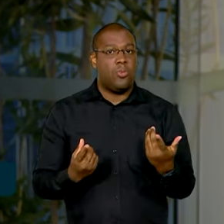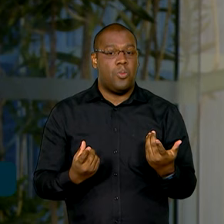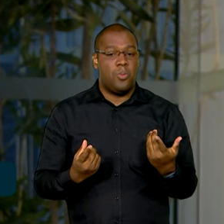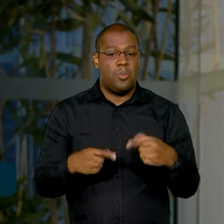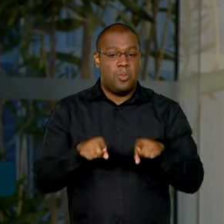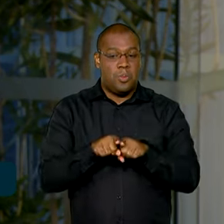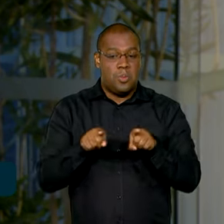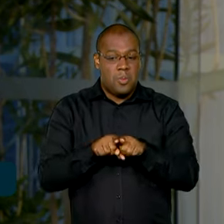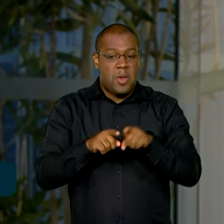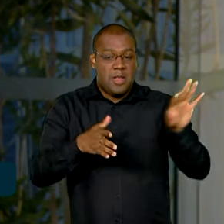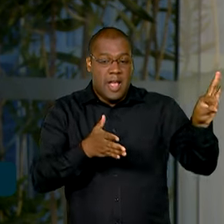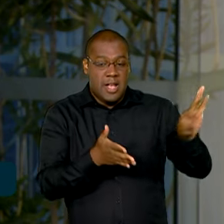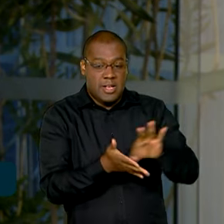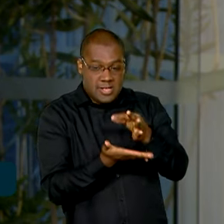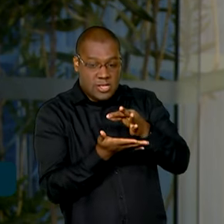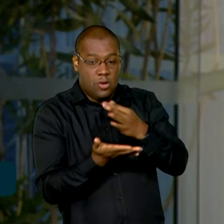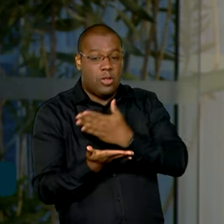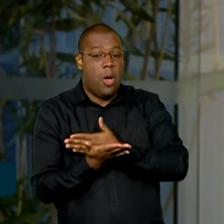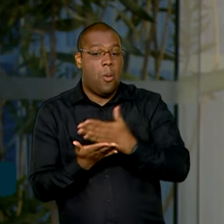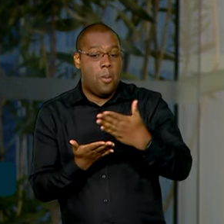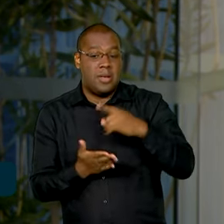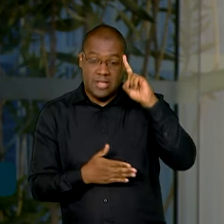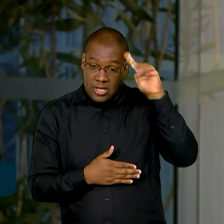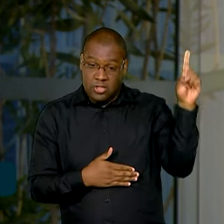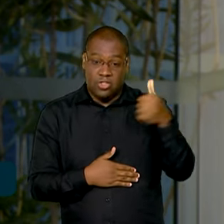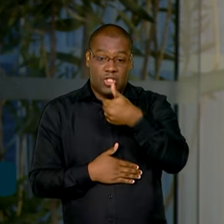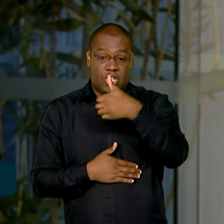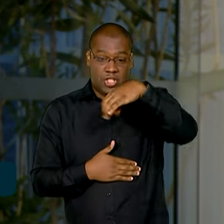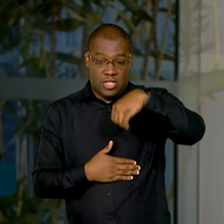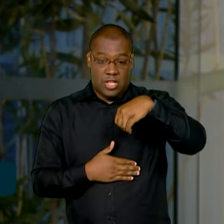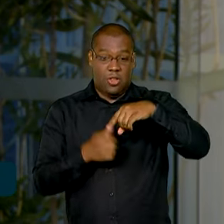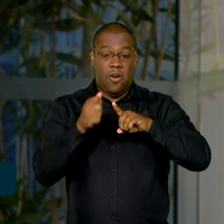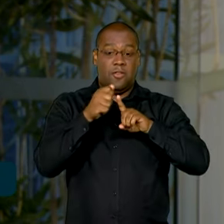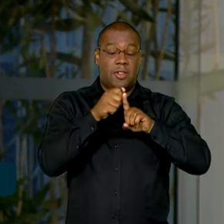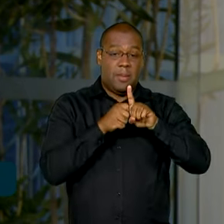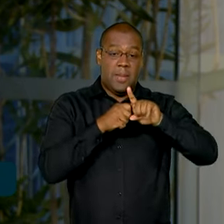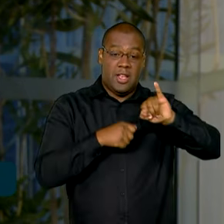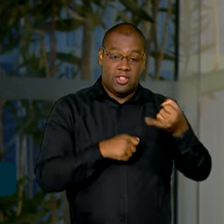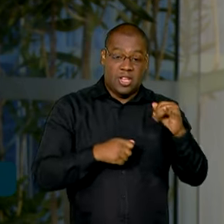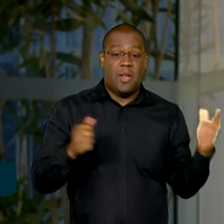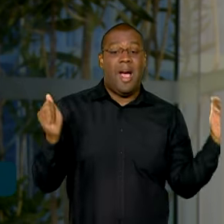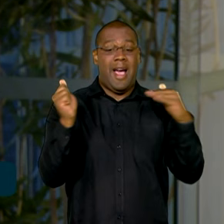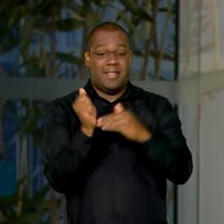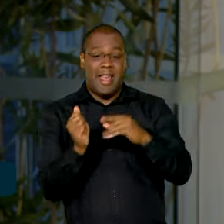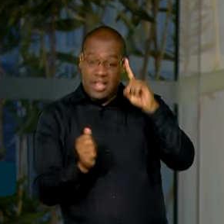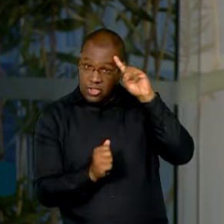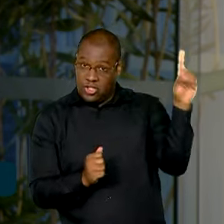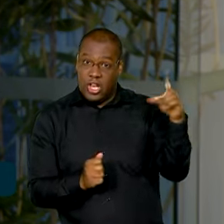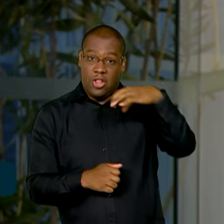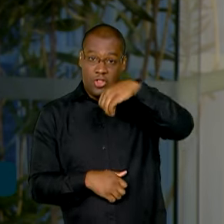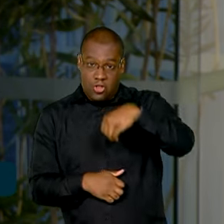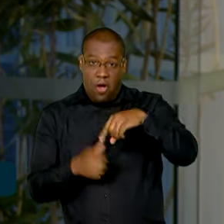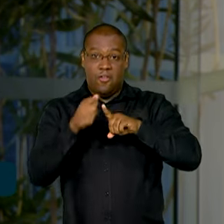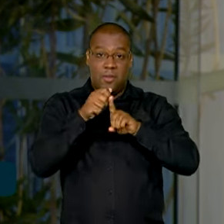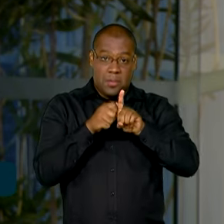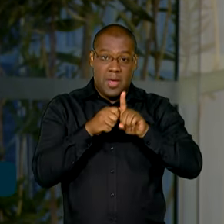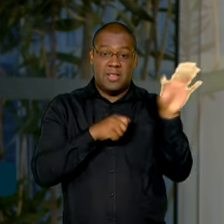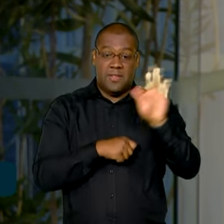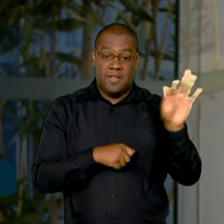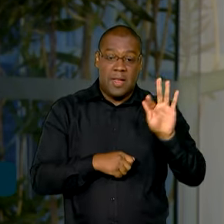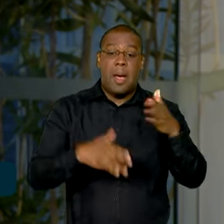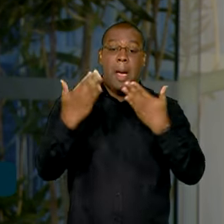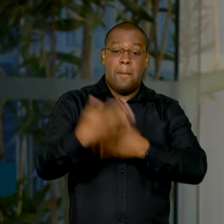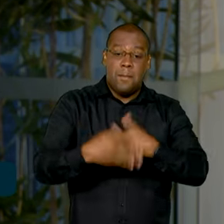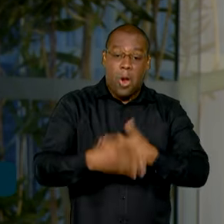começam no dia 19 de janeiro e seguem até 9 de fevereiro e a prova será aplicada no dia 5 de